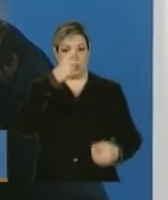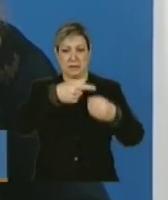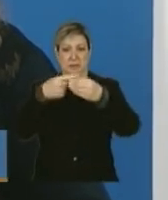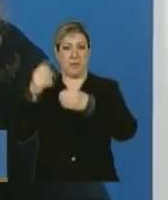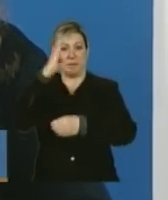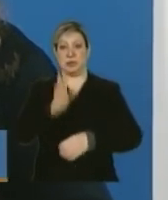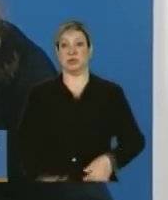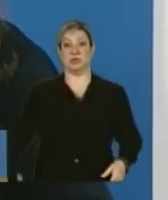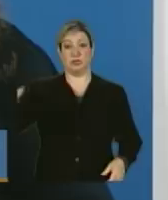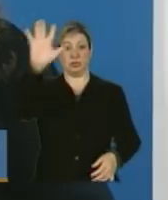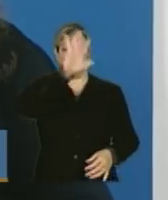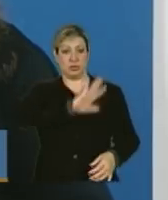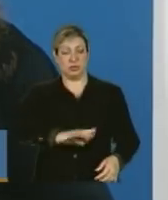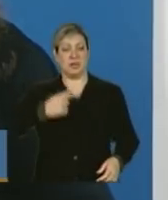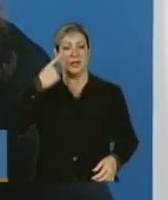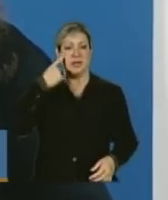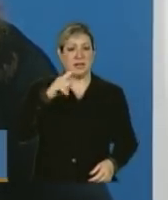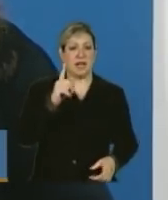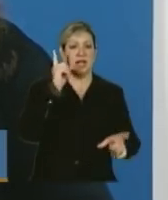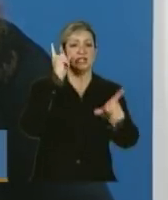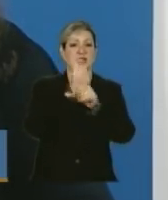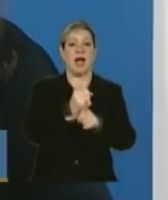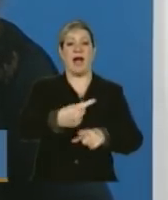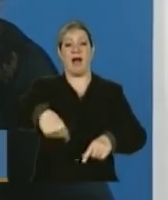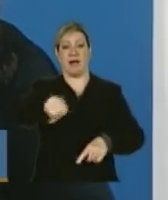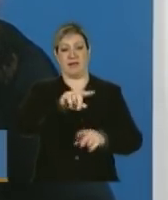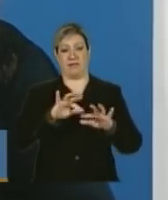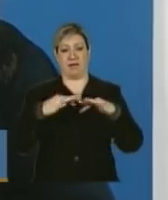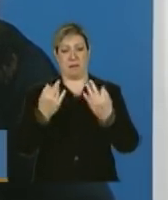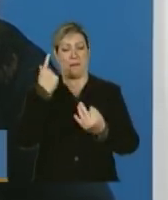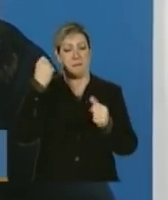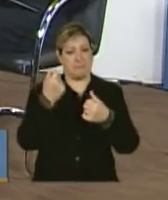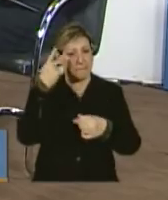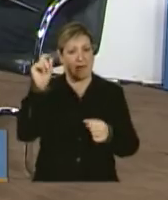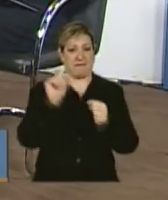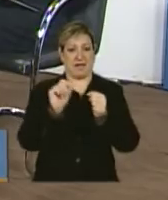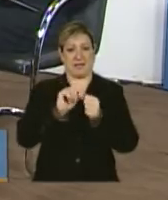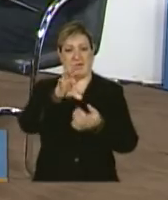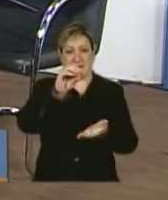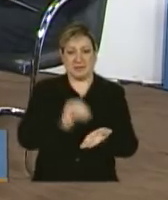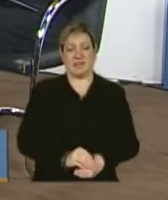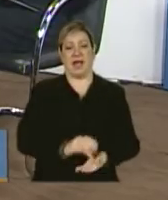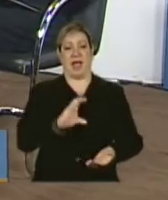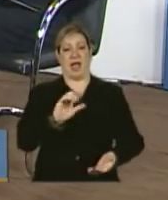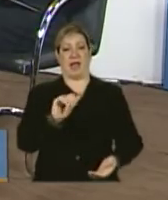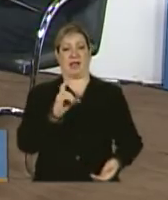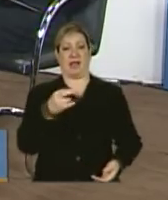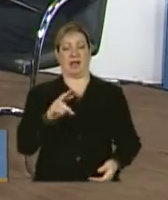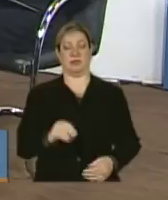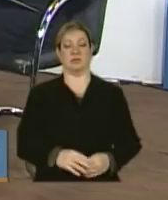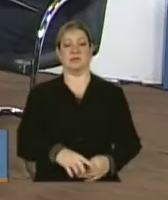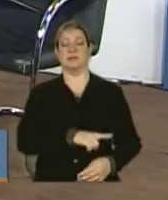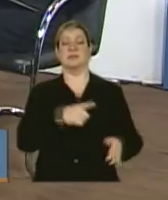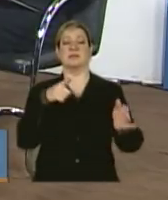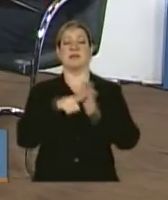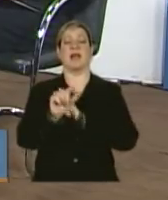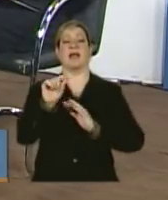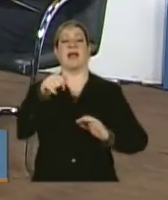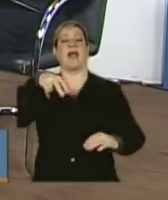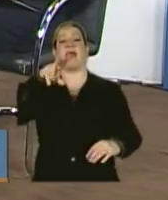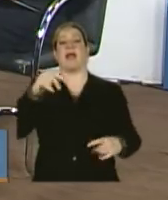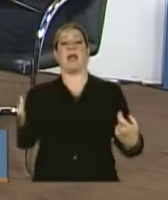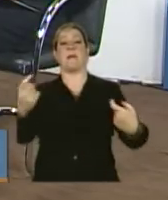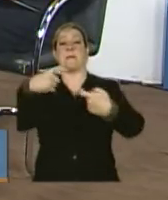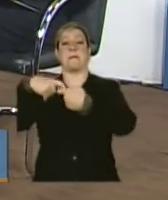Brasil a identificar essas famílias para o cadastramento. Como que acontece essa parceria? Quem são esses parceiros? Quem pode